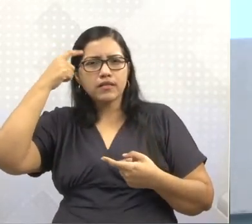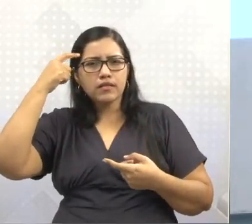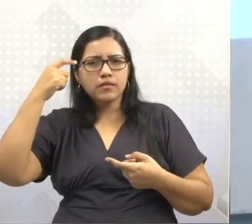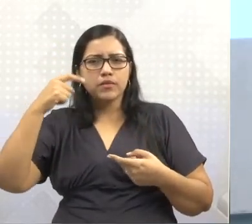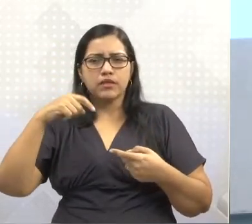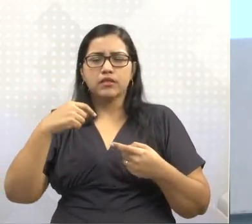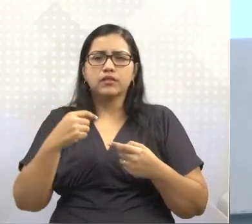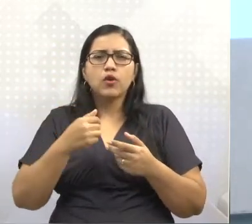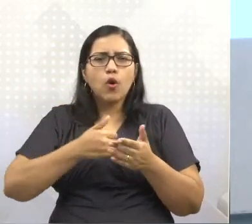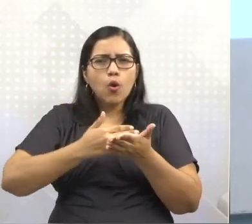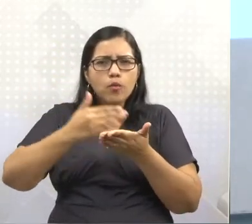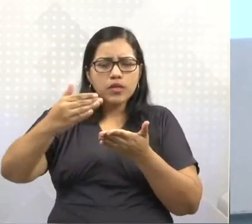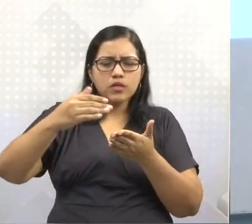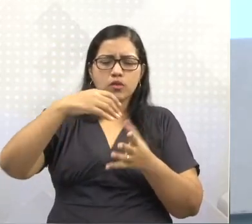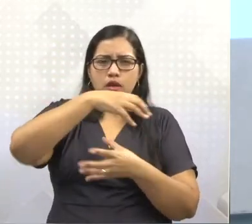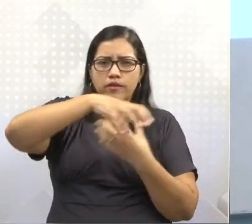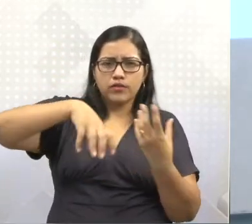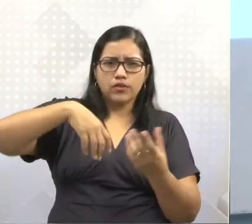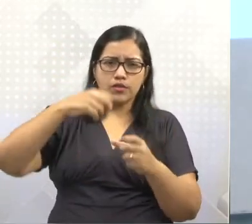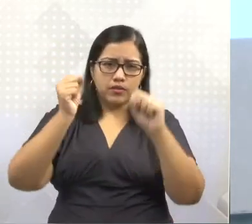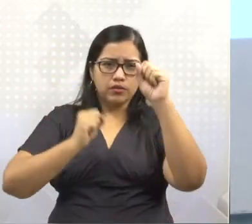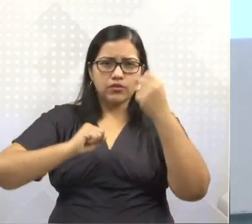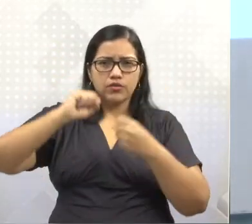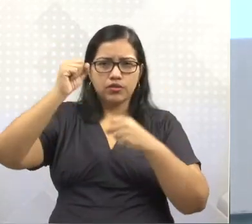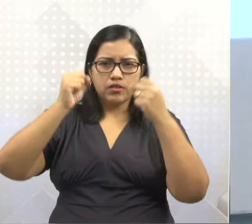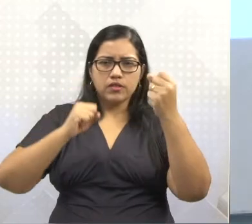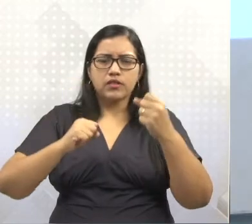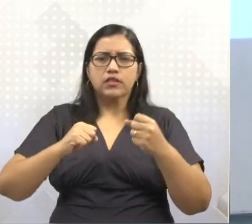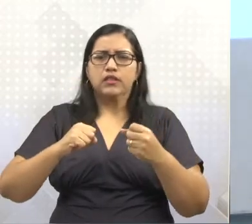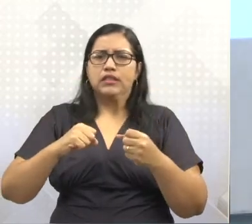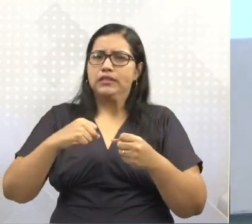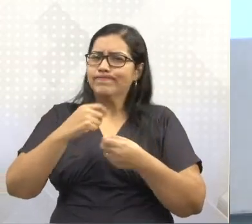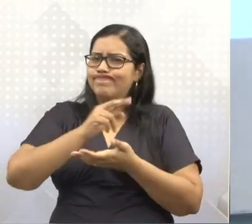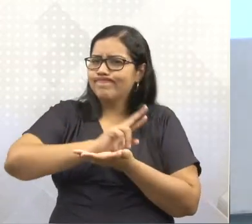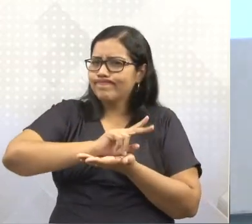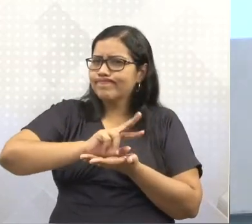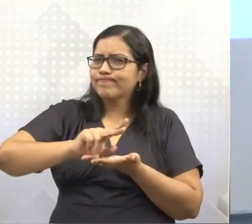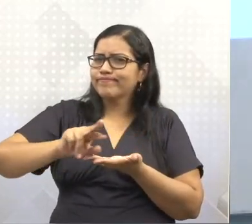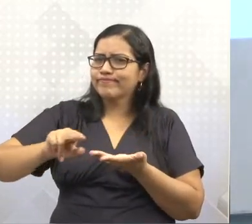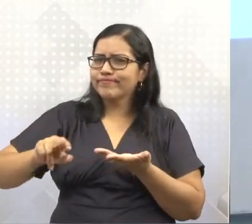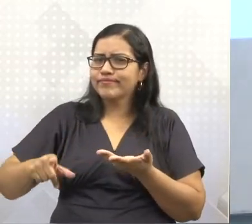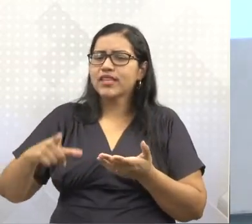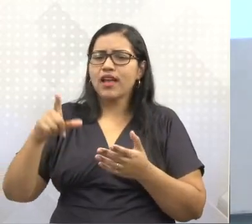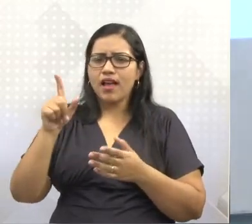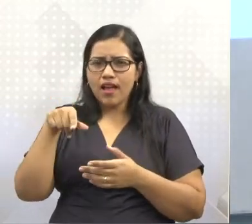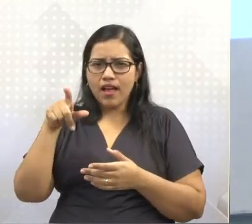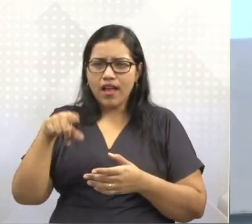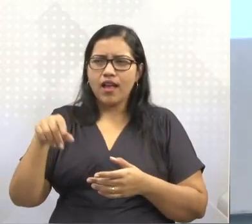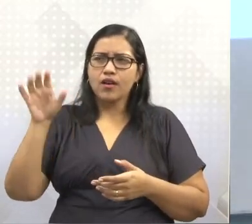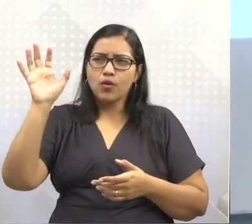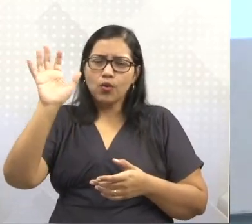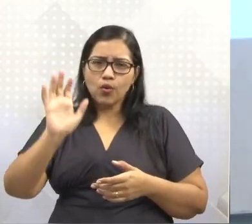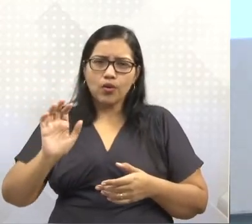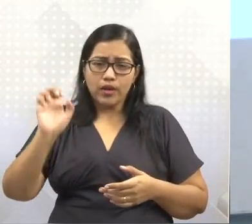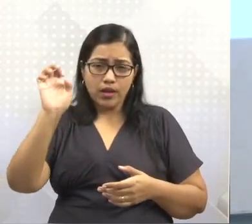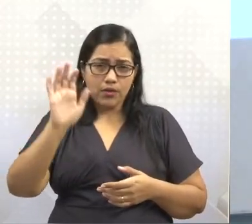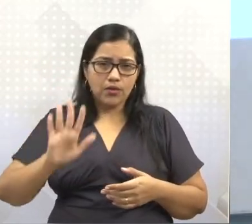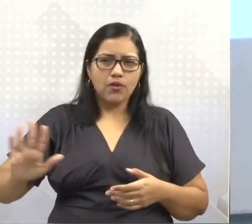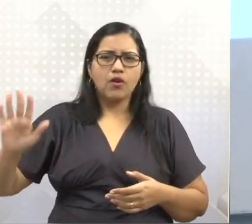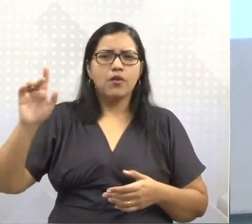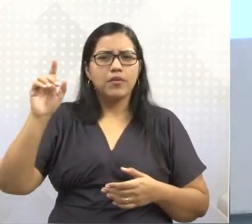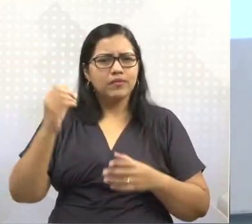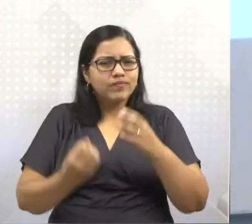da Revolução Industrial, foi o berço do Renascimento, foi o berço da Reforma Protestante. Ou seja, o continente, ele é o berço das